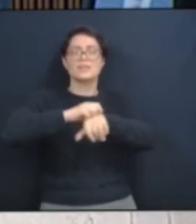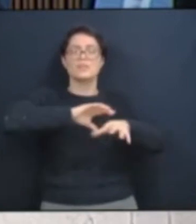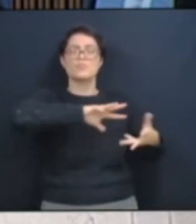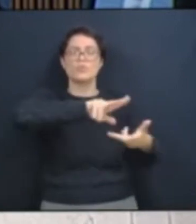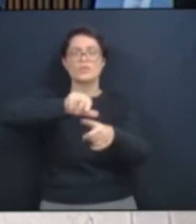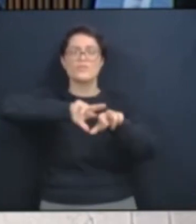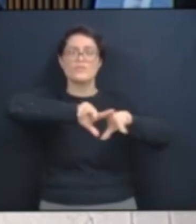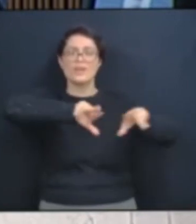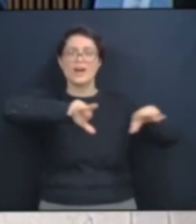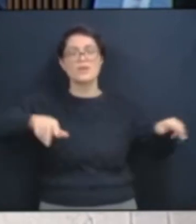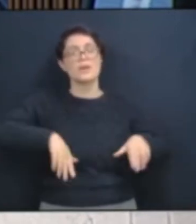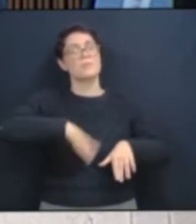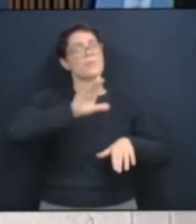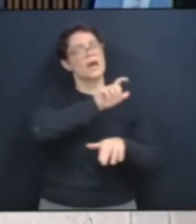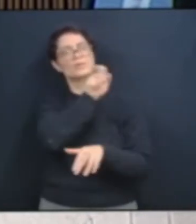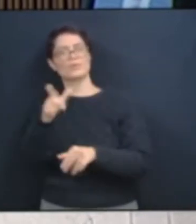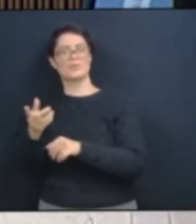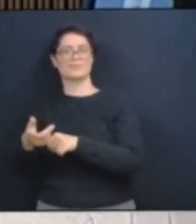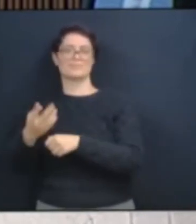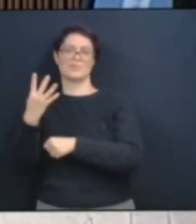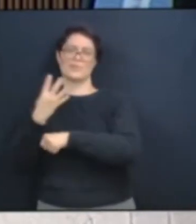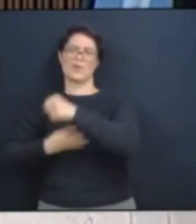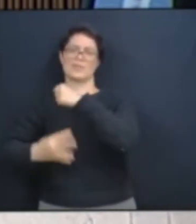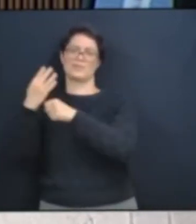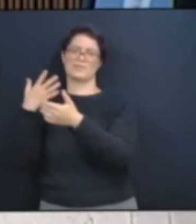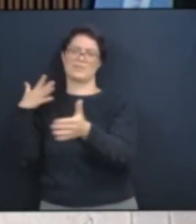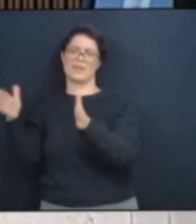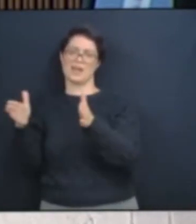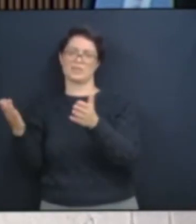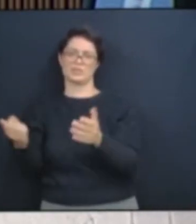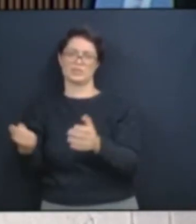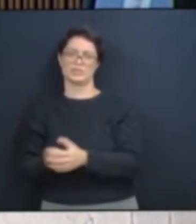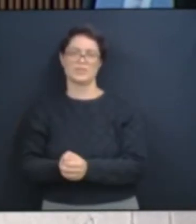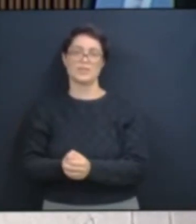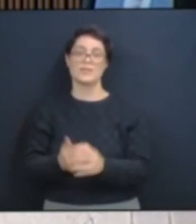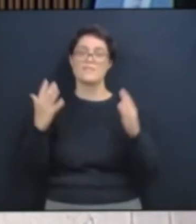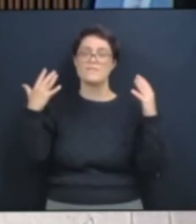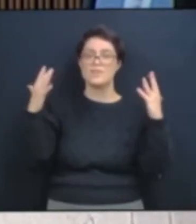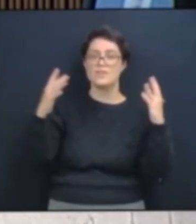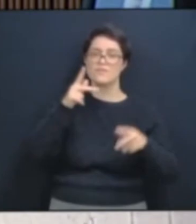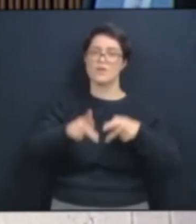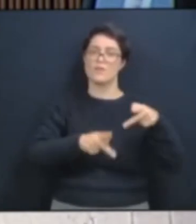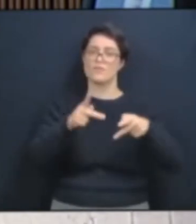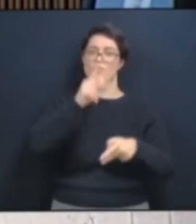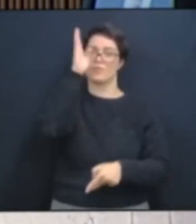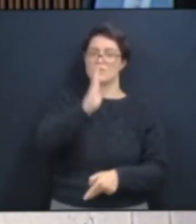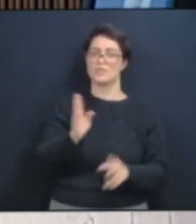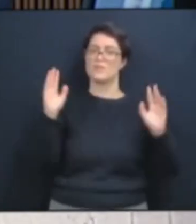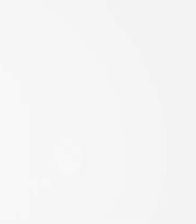o Brasil passou. Viva o povo brasileiro e viva a democracia. É Lula presidente.